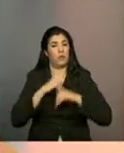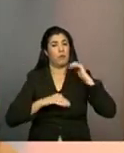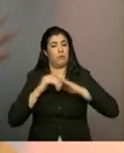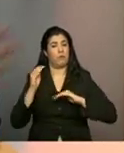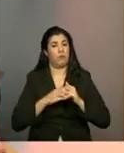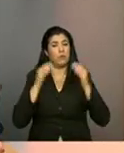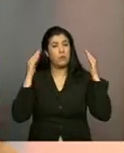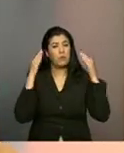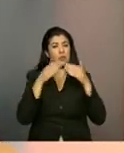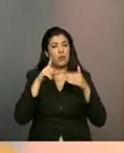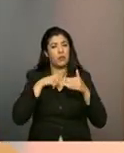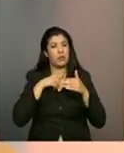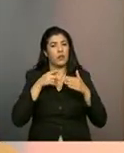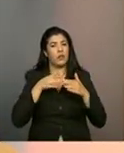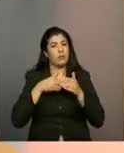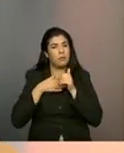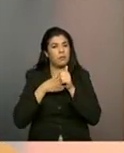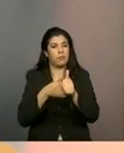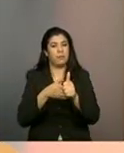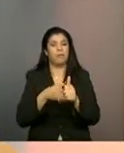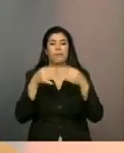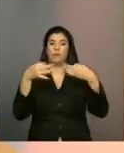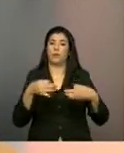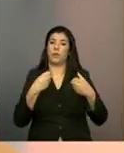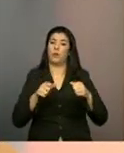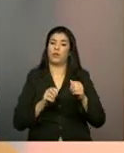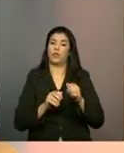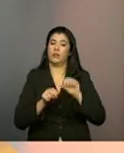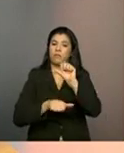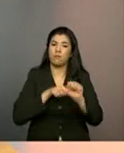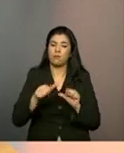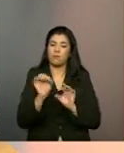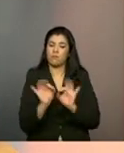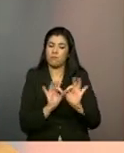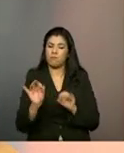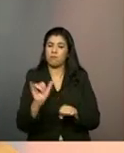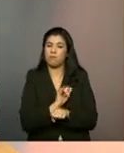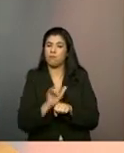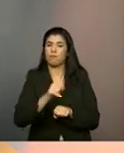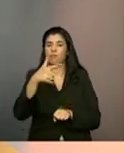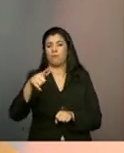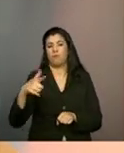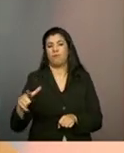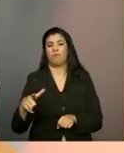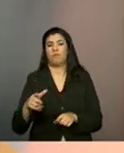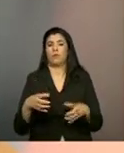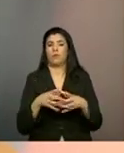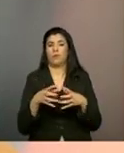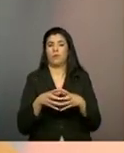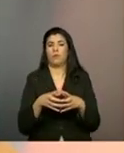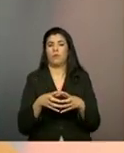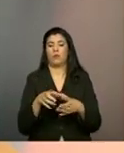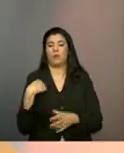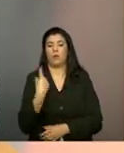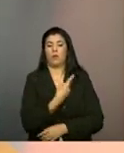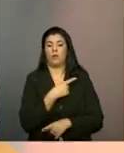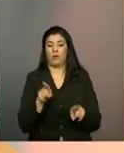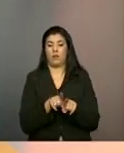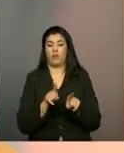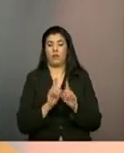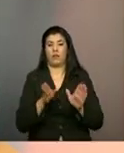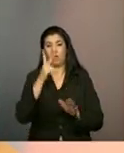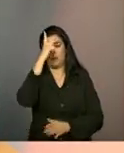na direção correta ou se precisa de mudar os rumos das atividades daquele grupo. Nós temos também os